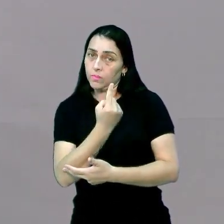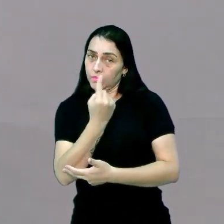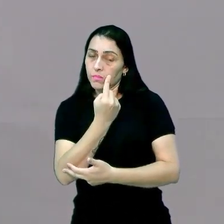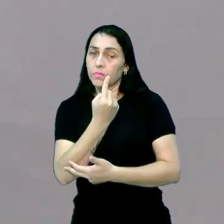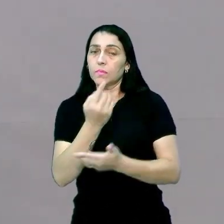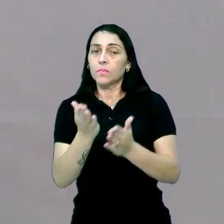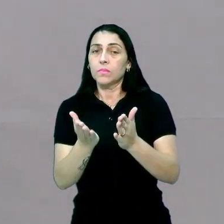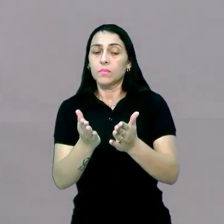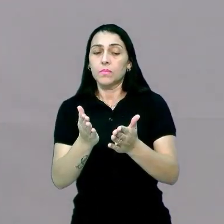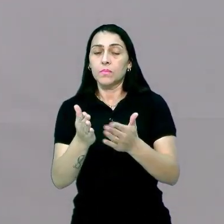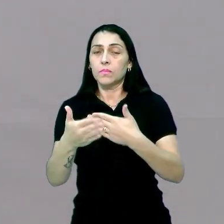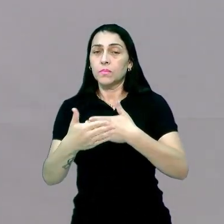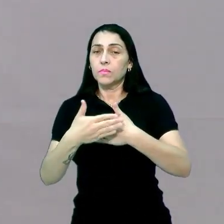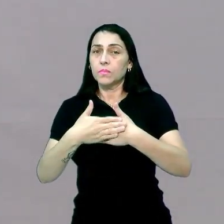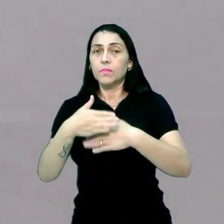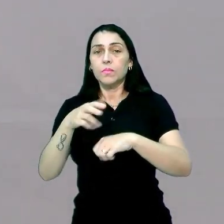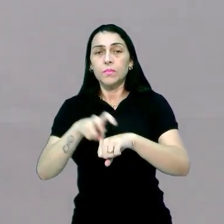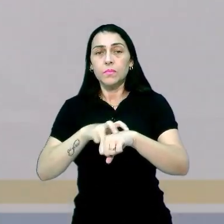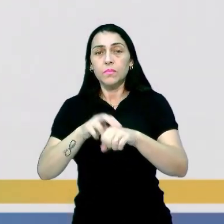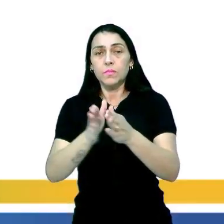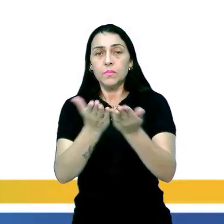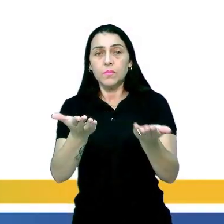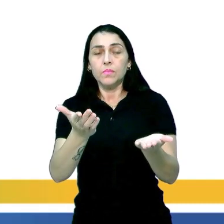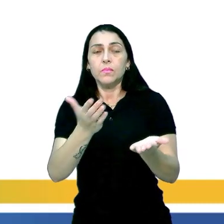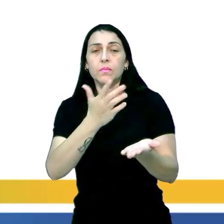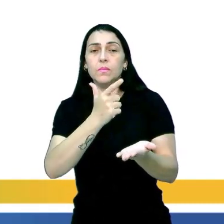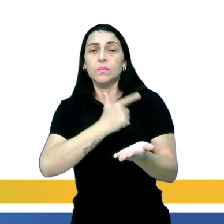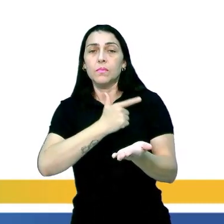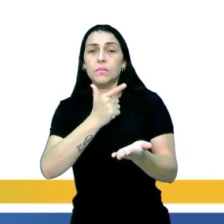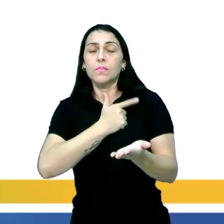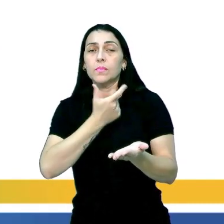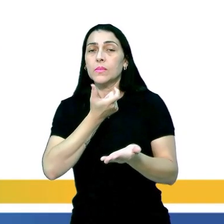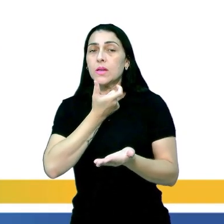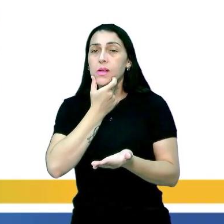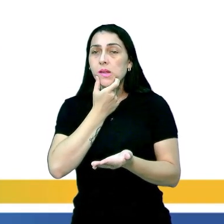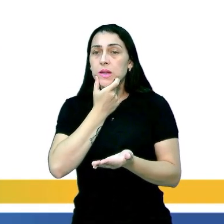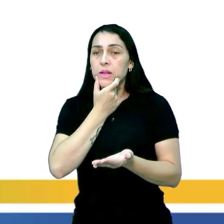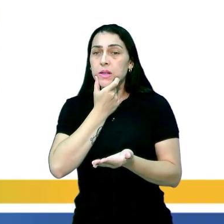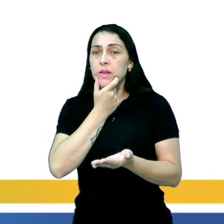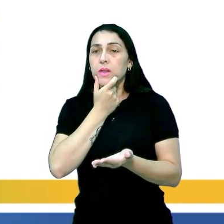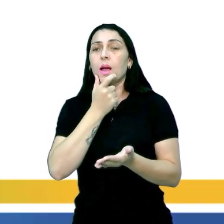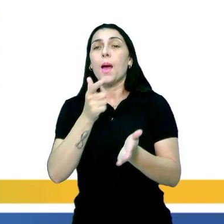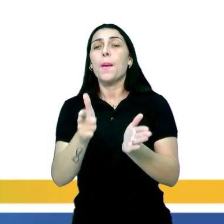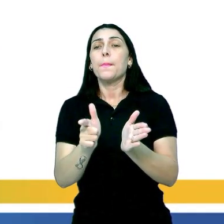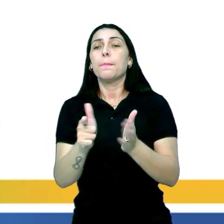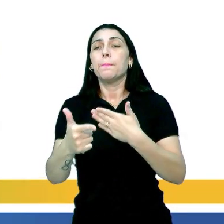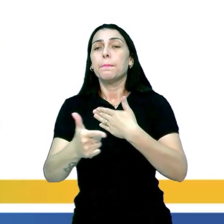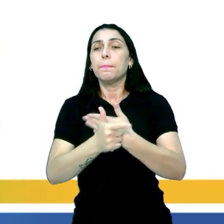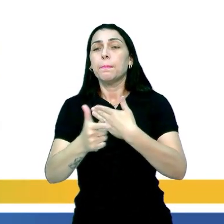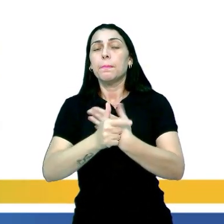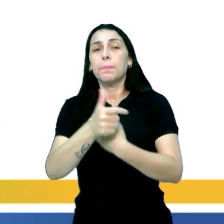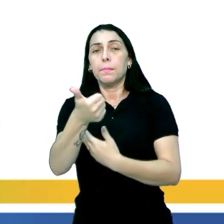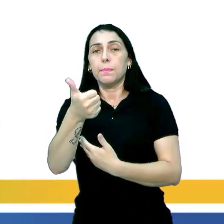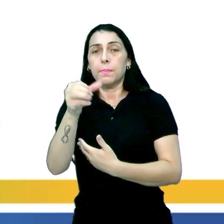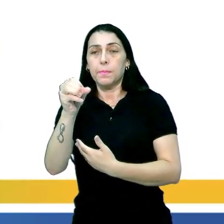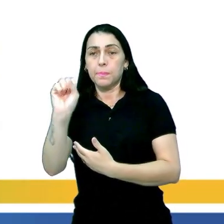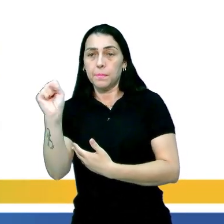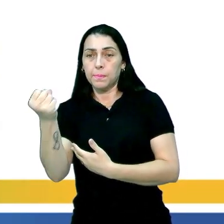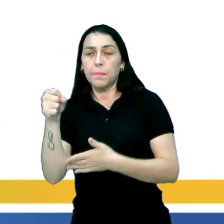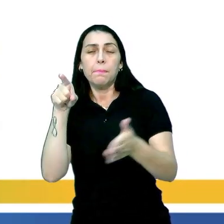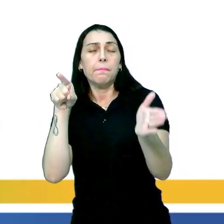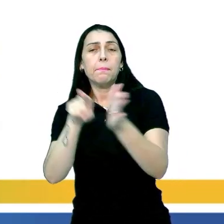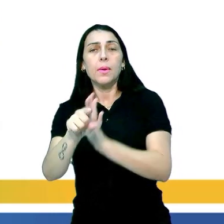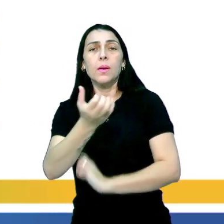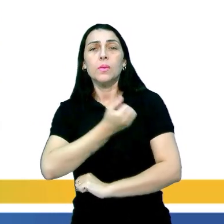e vai abrir a página nas questões de língua inglesa. Nesse caso aí, na página 108,